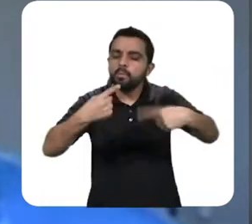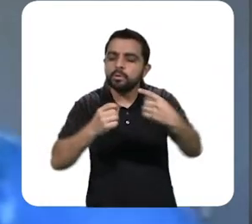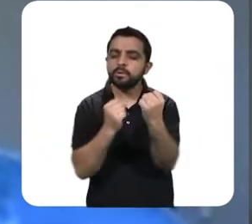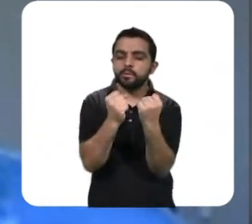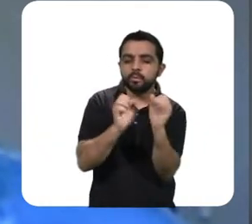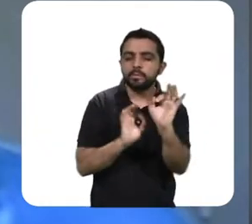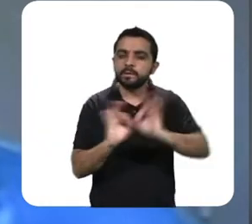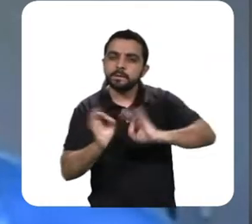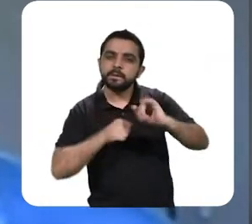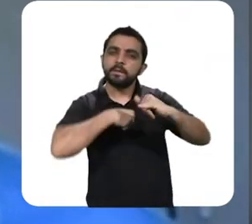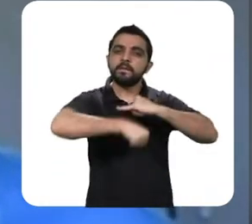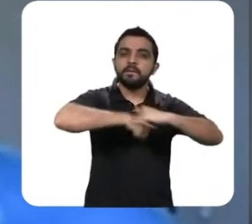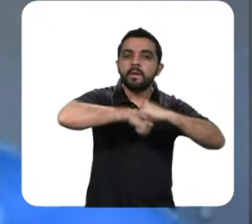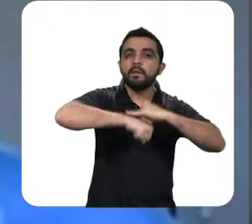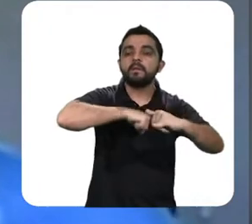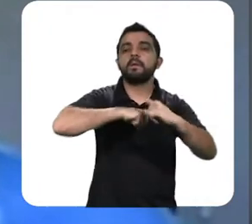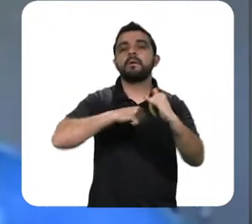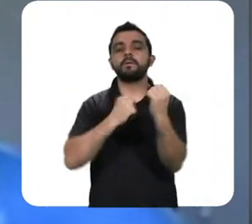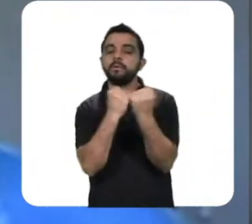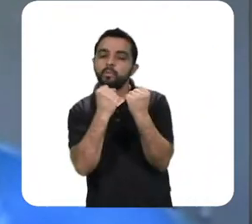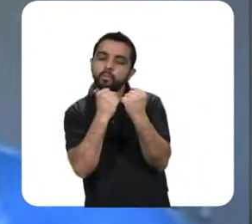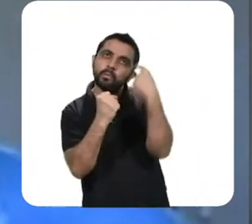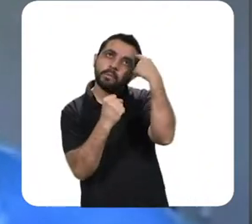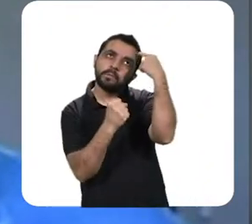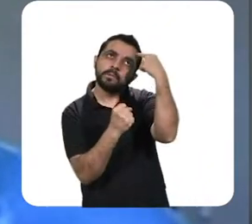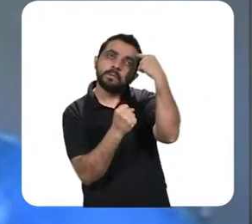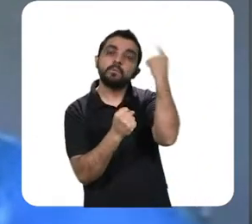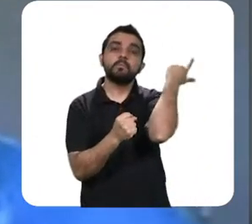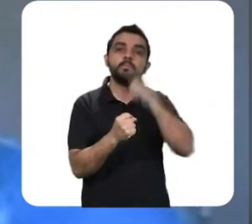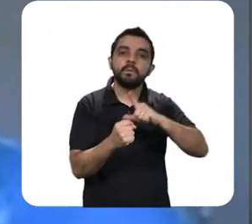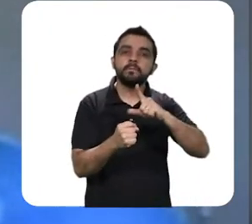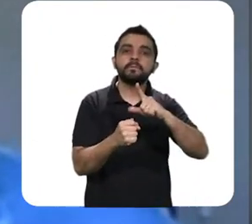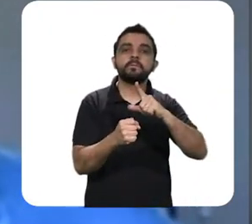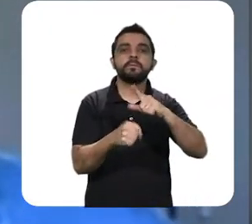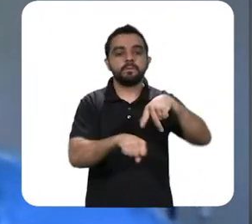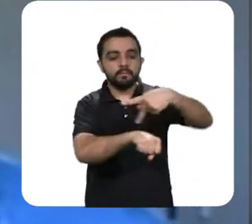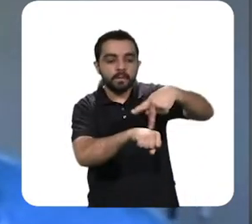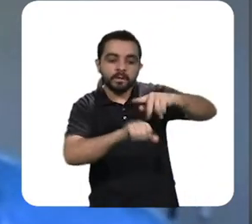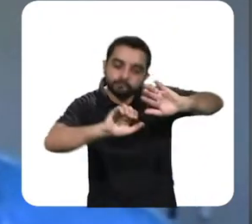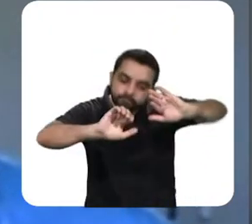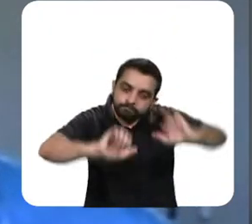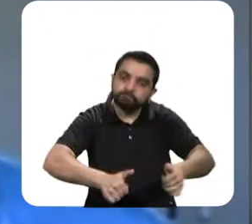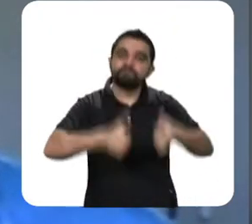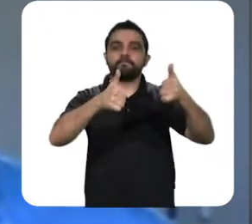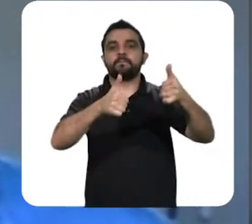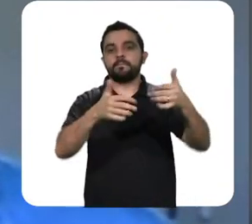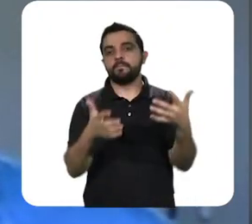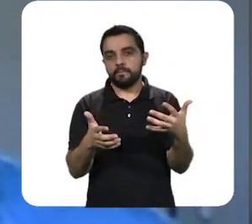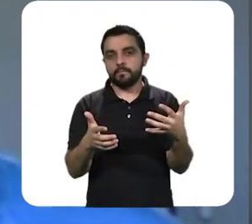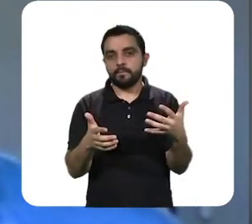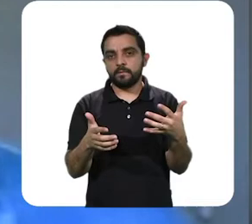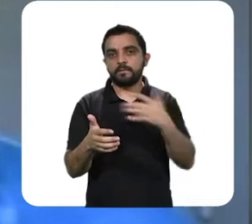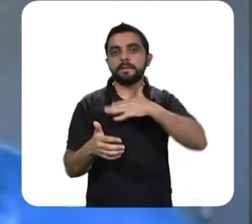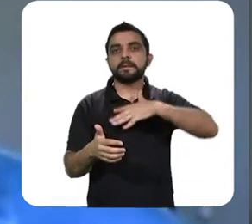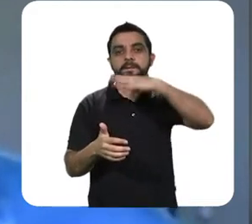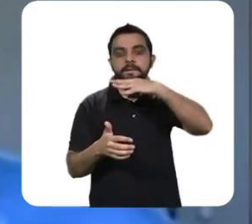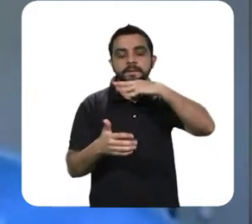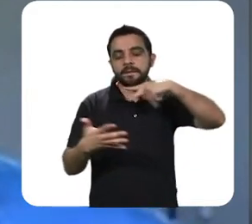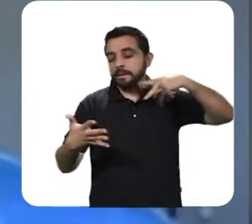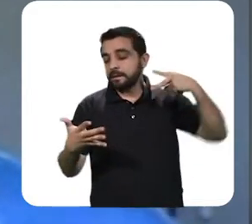política é possível ser feita, econômica mesmo, para causar erguer uma